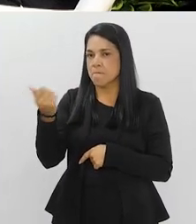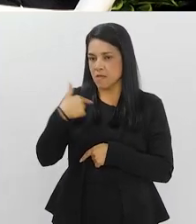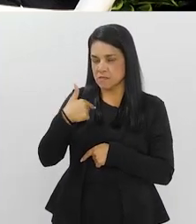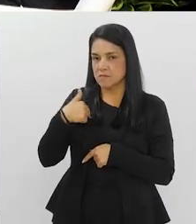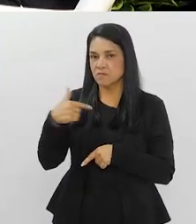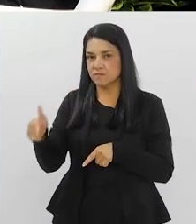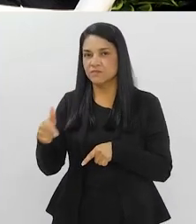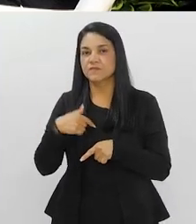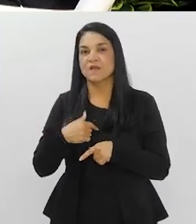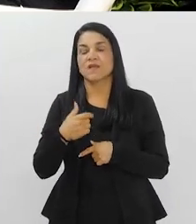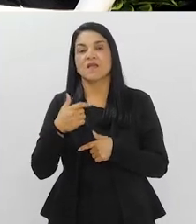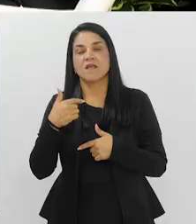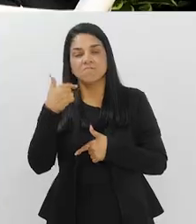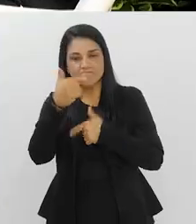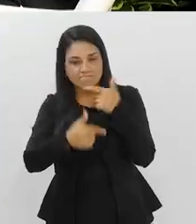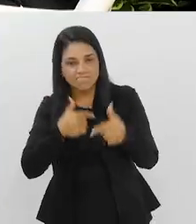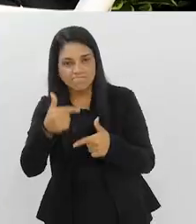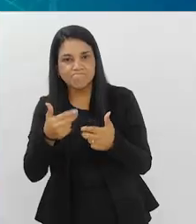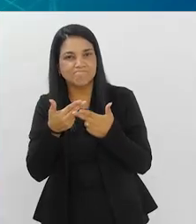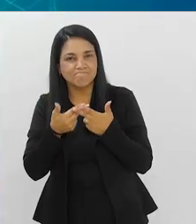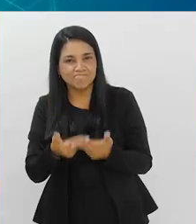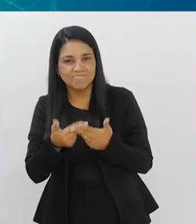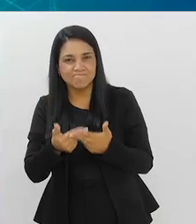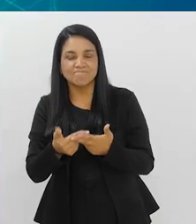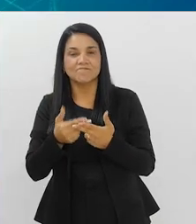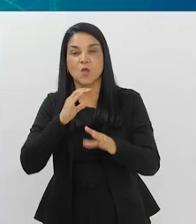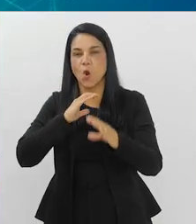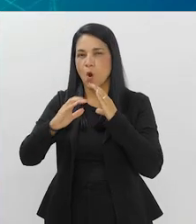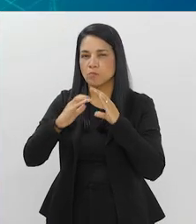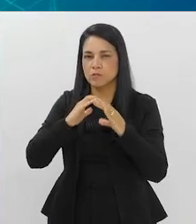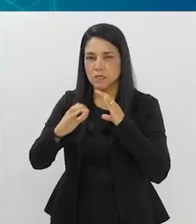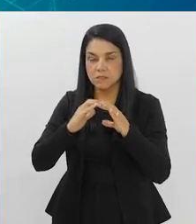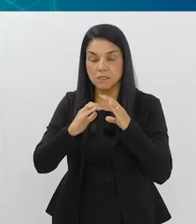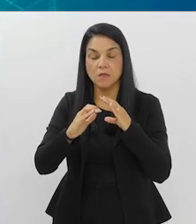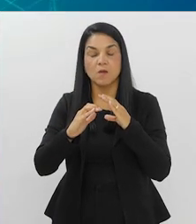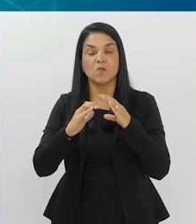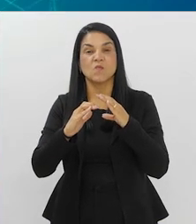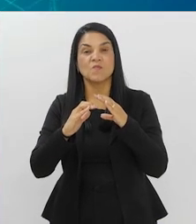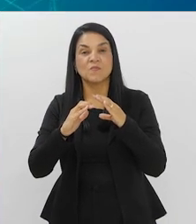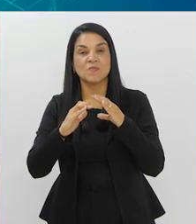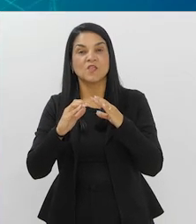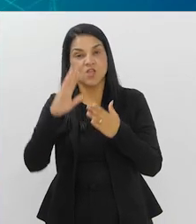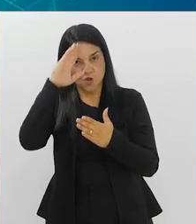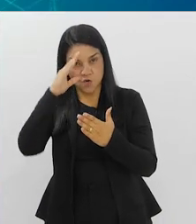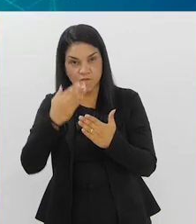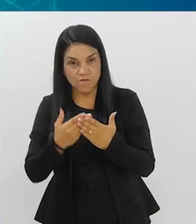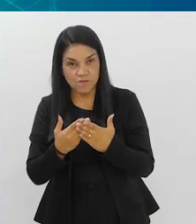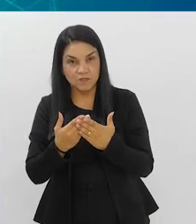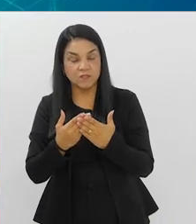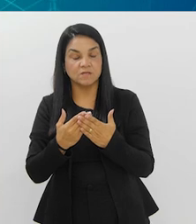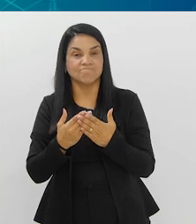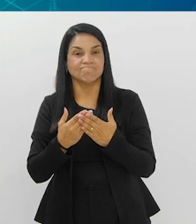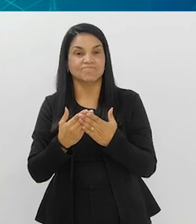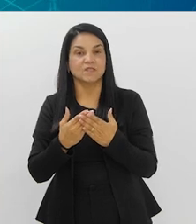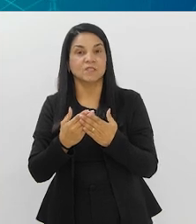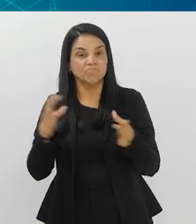a teoria dos 5, 6, né? Com paciência, conveniência, comunicação e tudo mais e confiança. Tudo isso tem